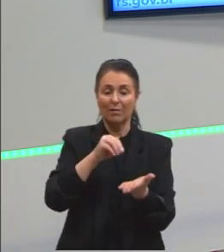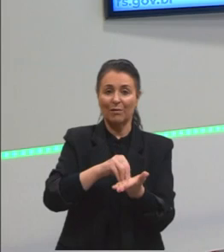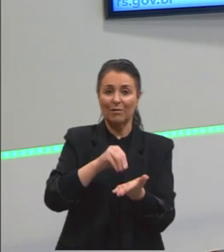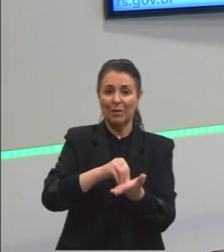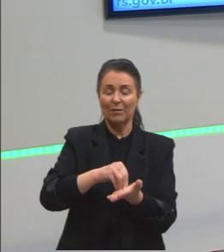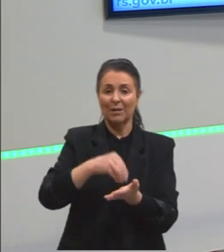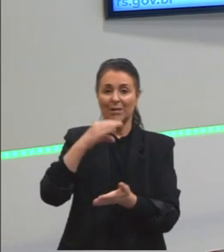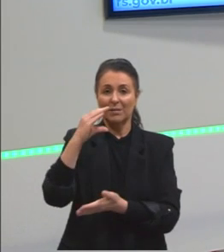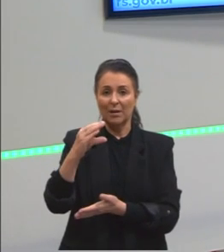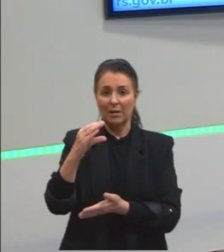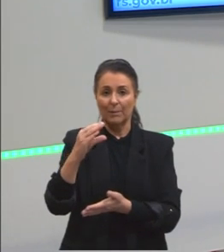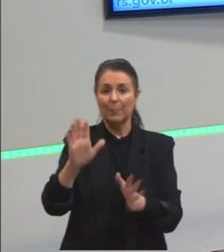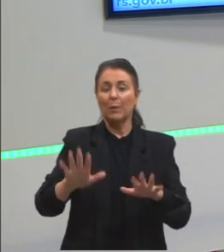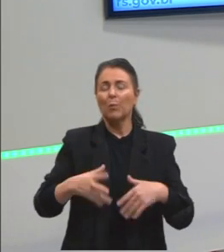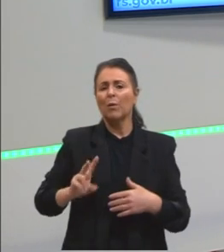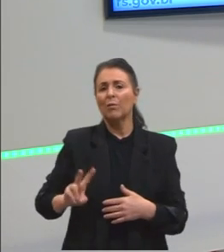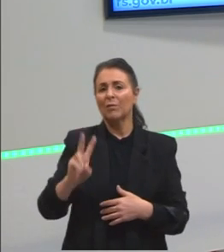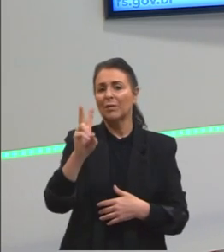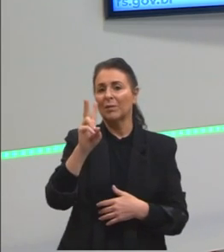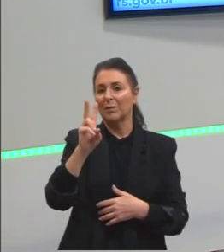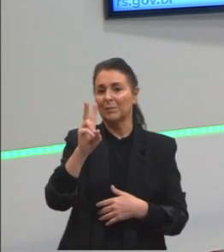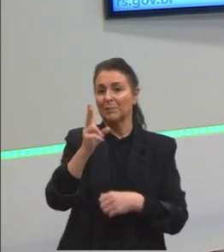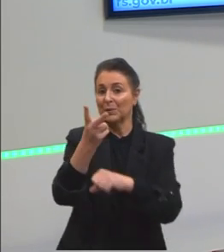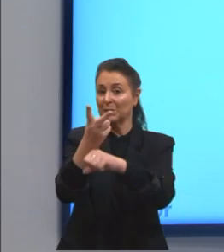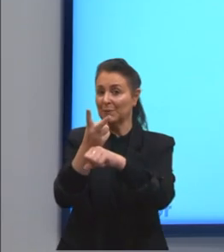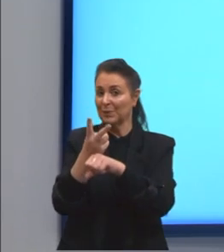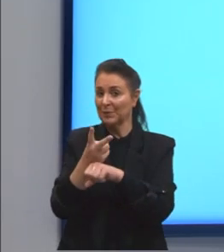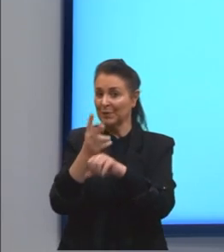qual é o valor que ele vai pagar no final do empréstimo.